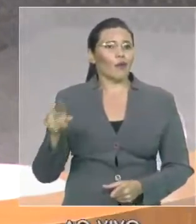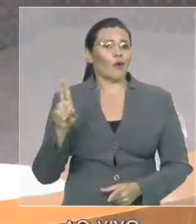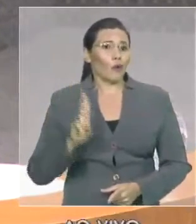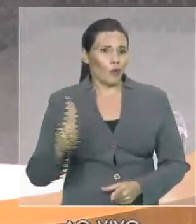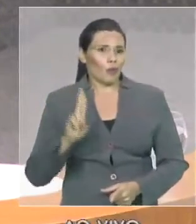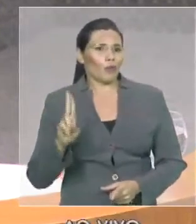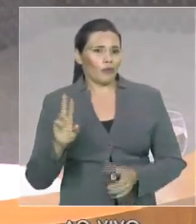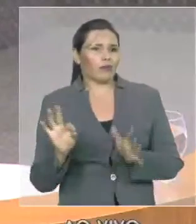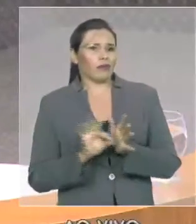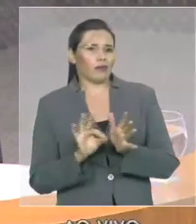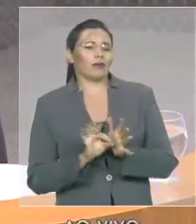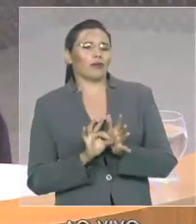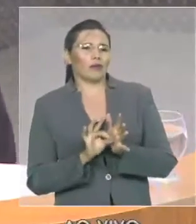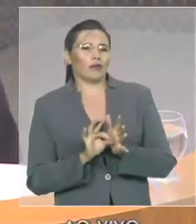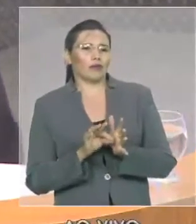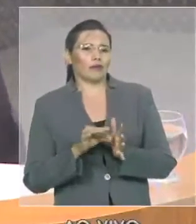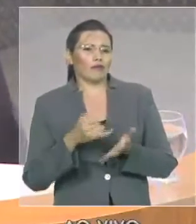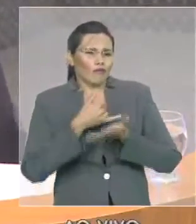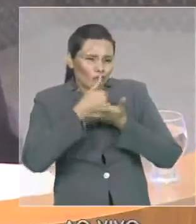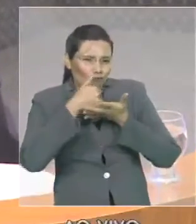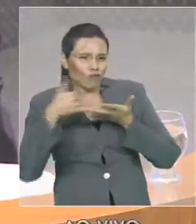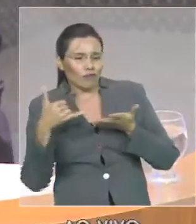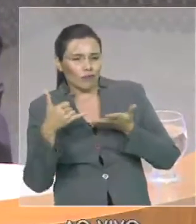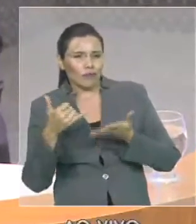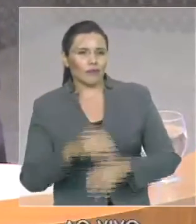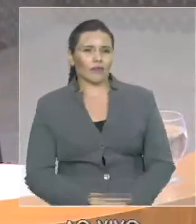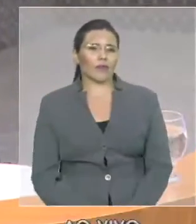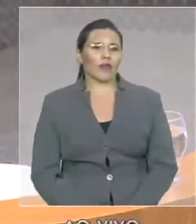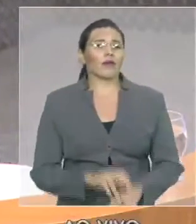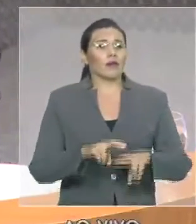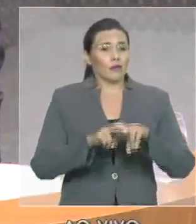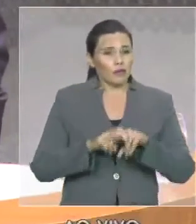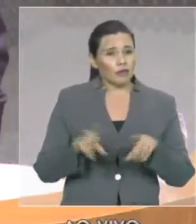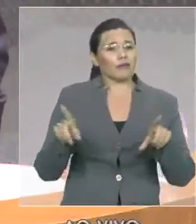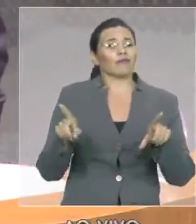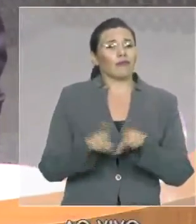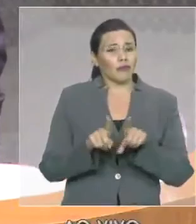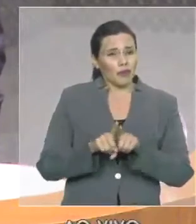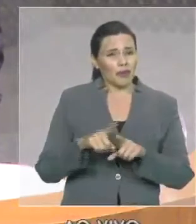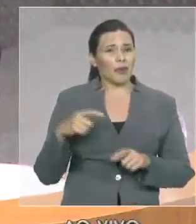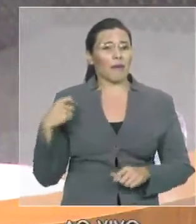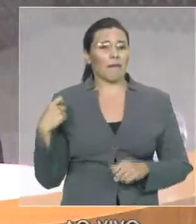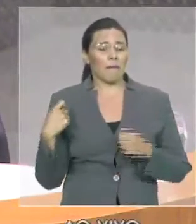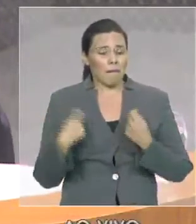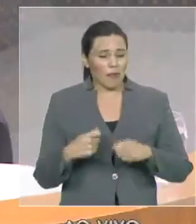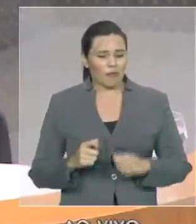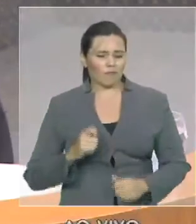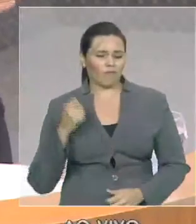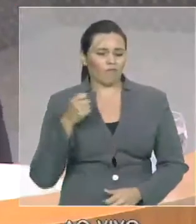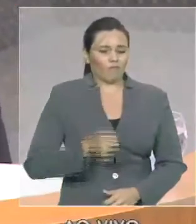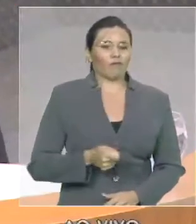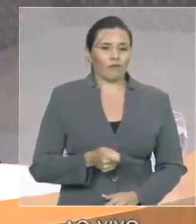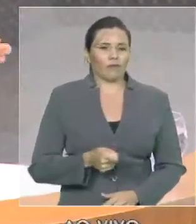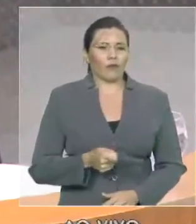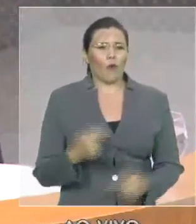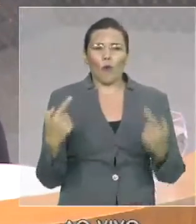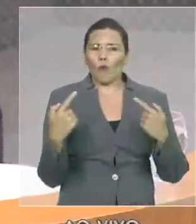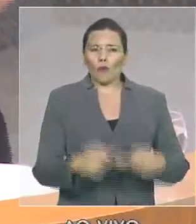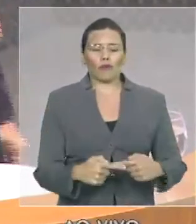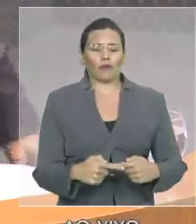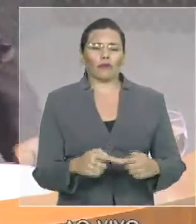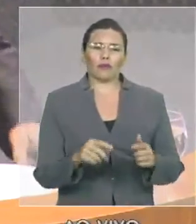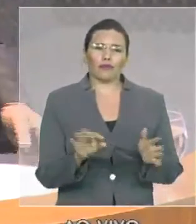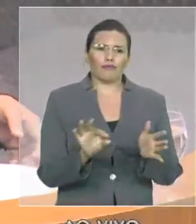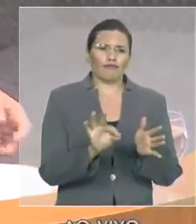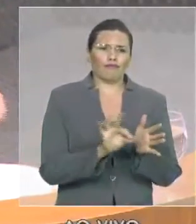da nossa política de segurança. Tanto que nós crescemos a quantidade de drogas apreendidas exatamente porque há uma maior